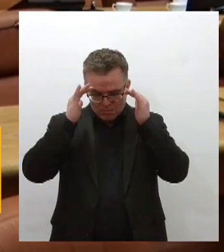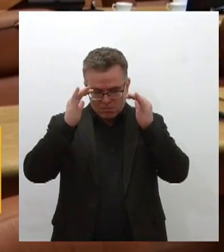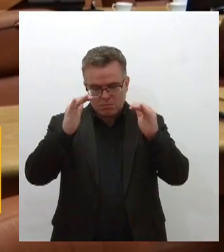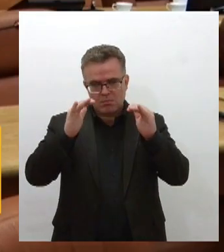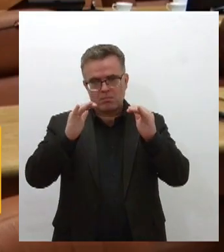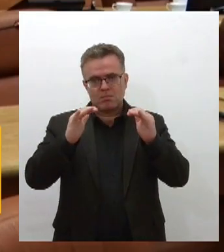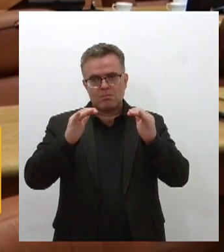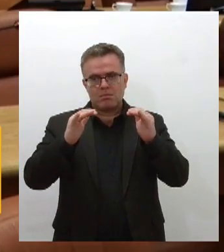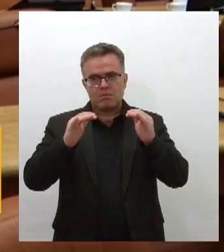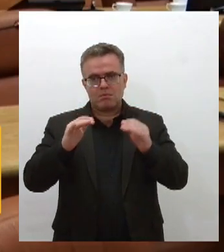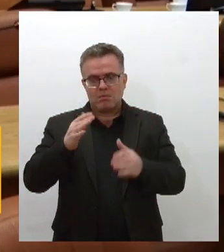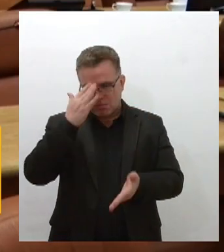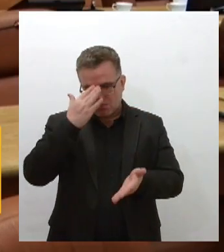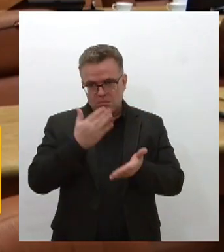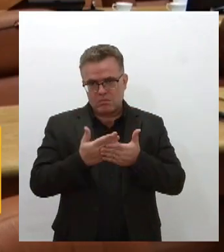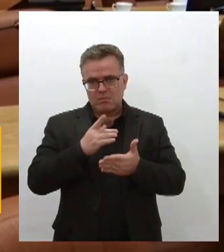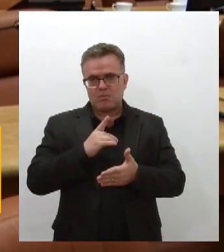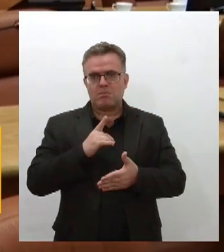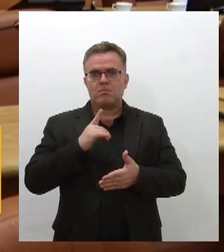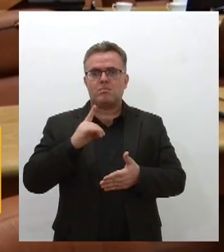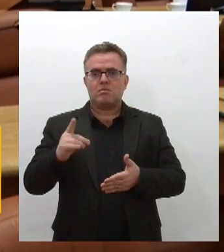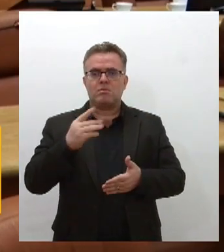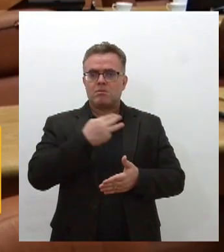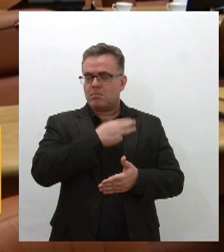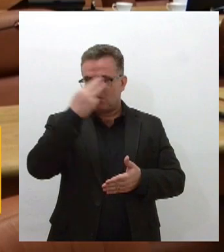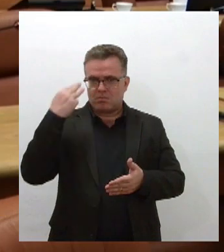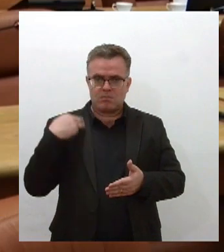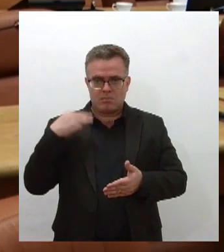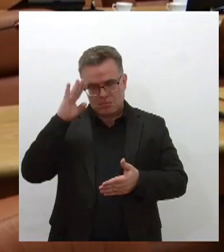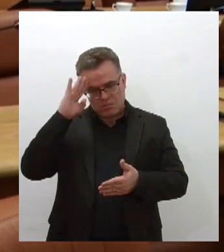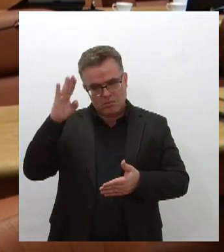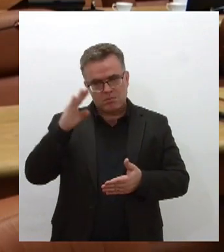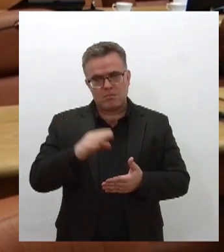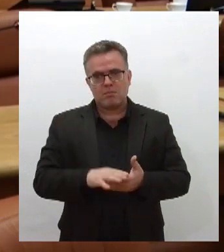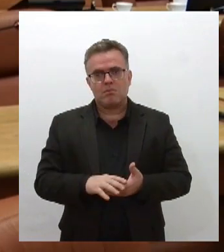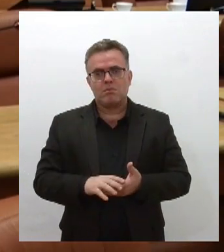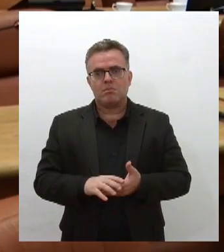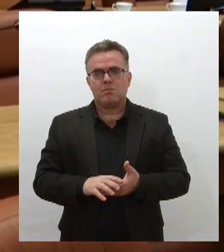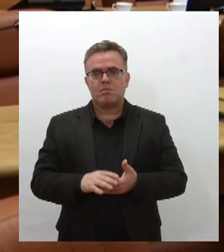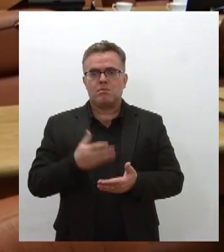acredita muito em Deus e principalmente em Nossa Senhora e é um grande amigo